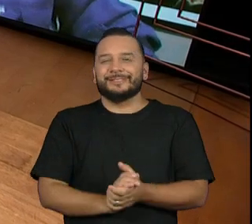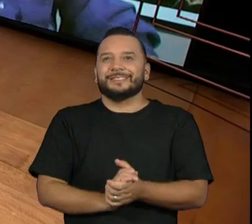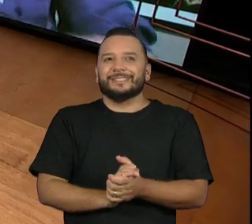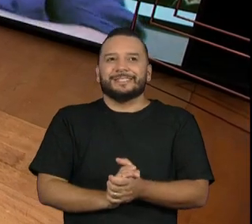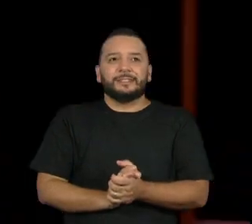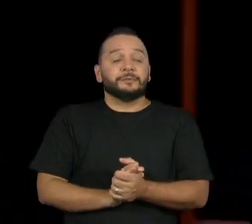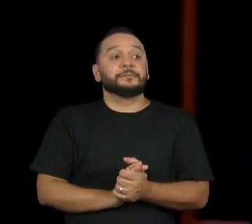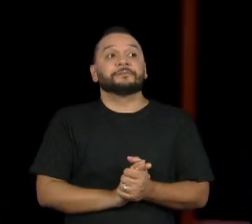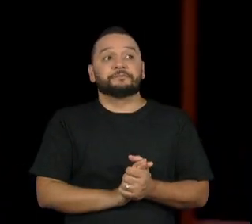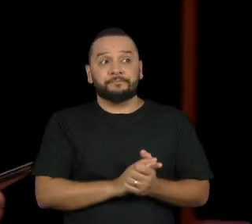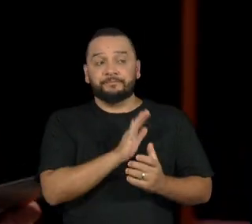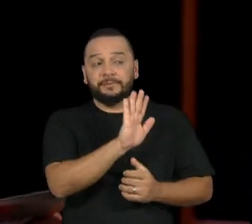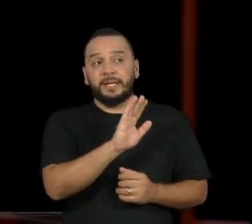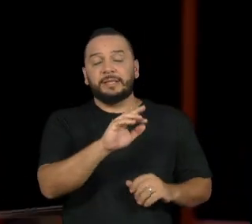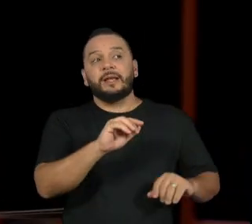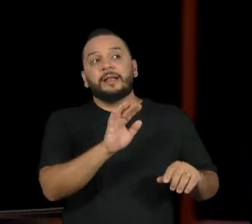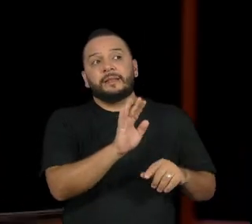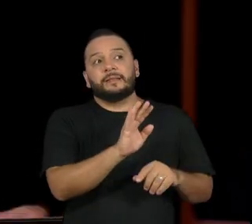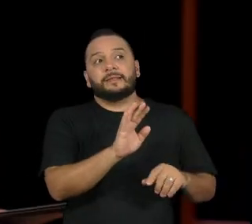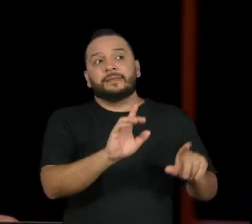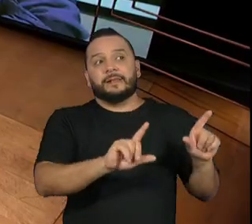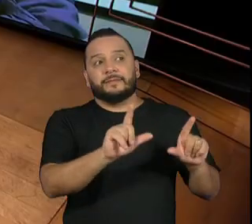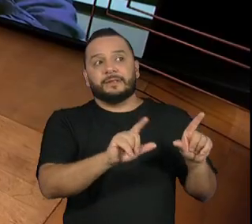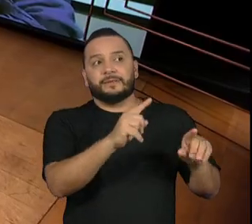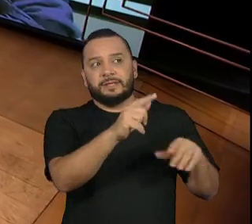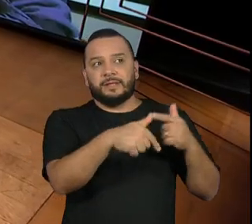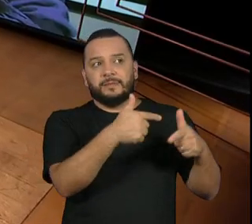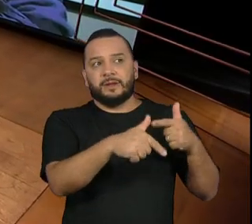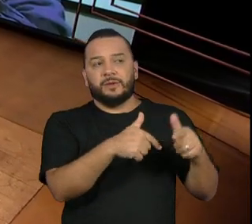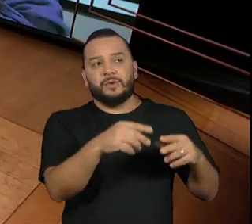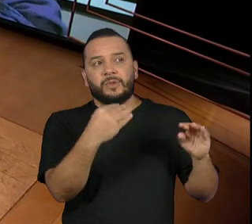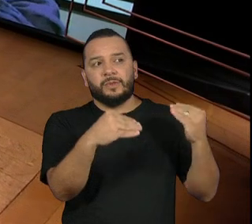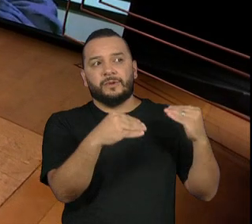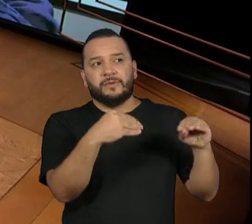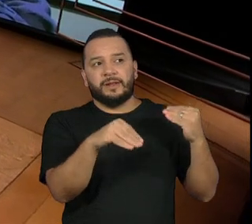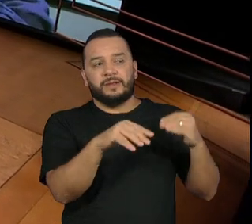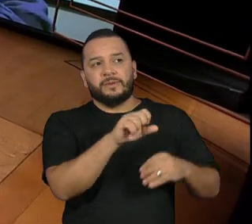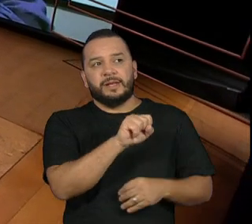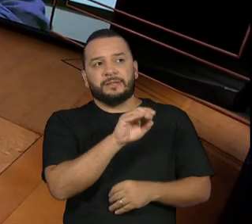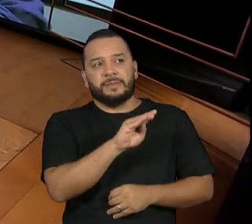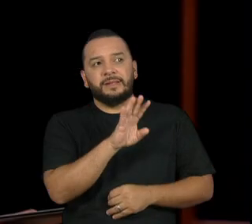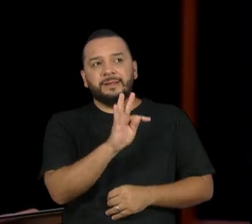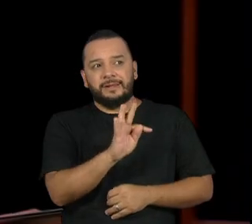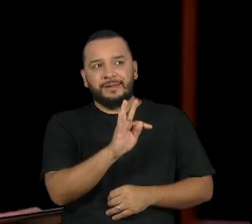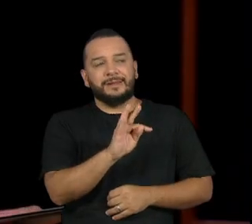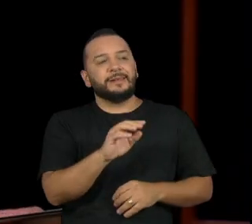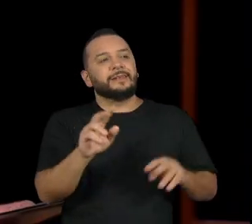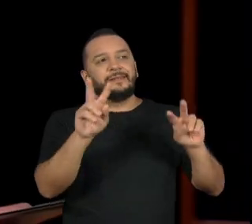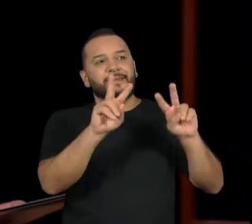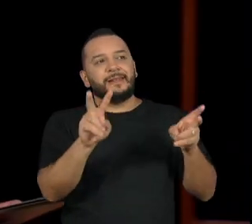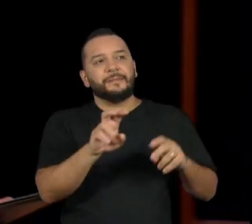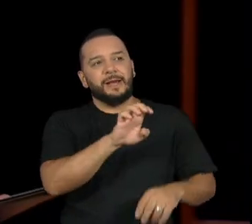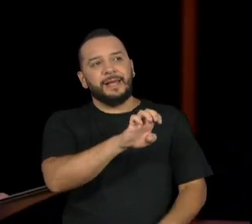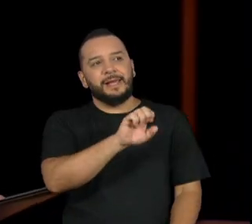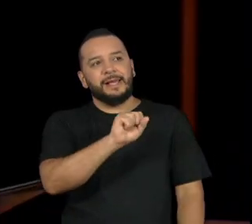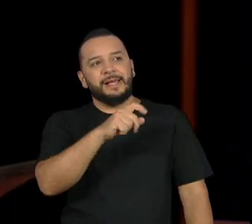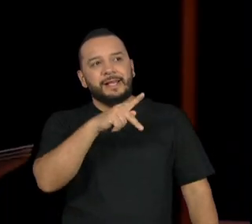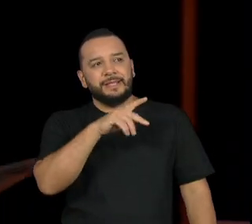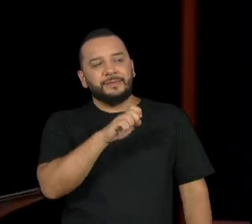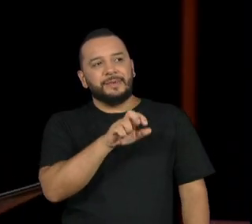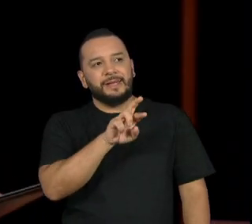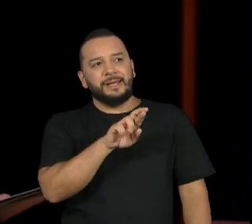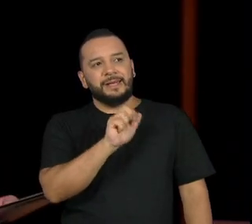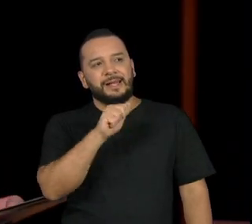Agora, na televisão, você estreou em novela no SBT, Uma Esperança no Ar. Como é que você chegou na televisão? Você deixou um